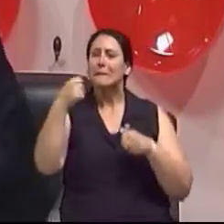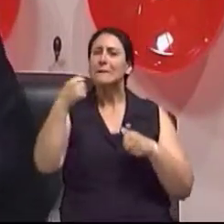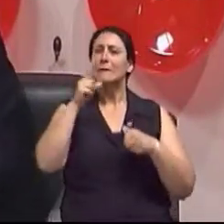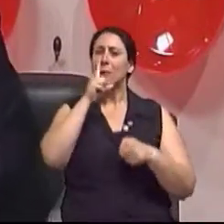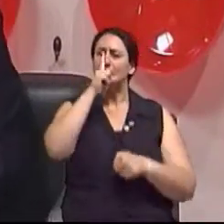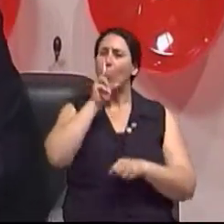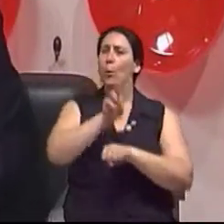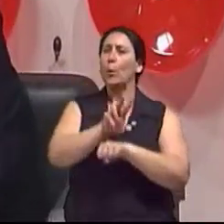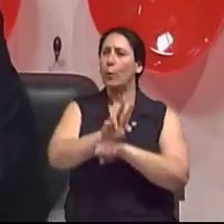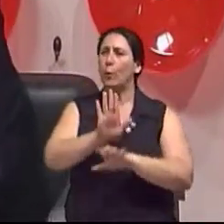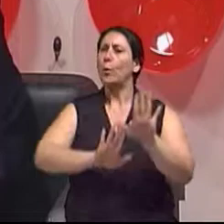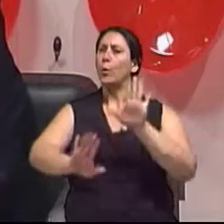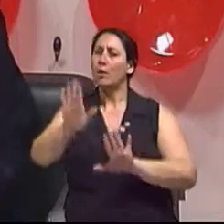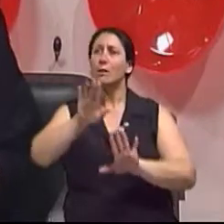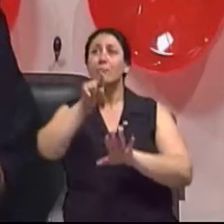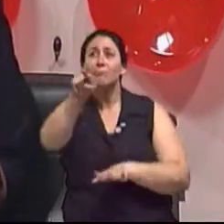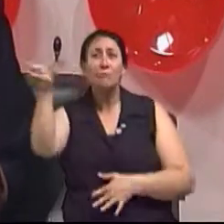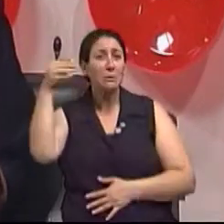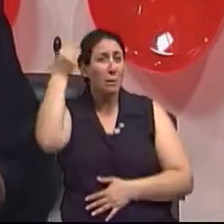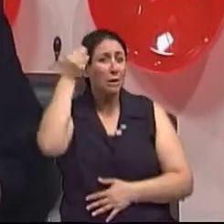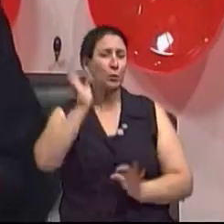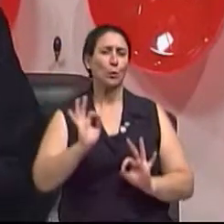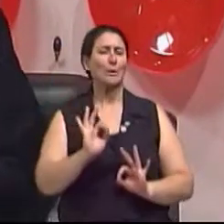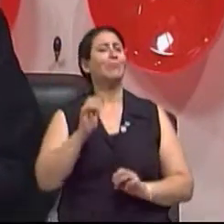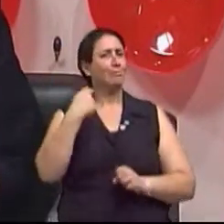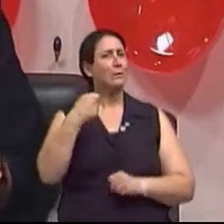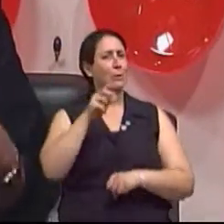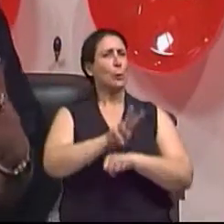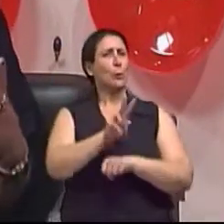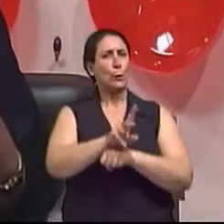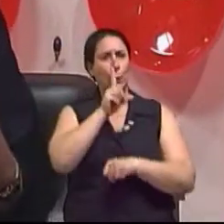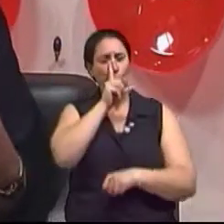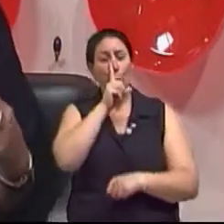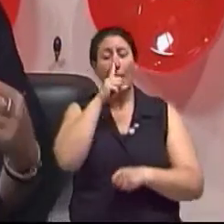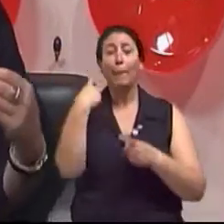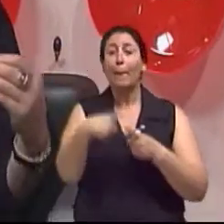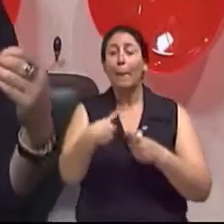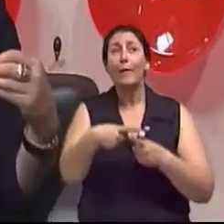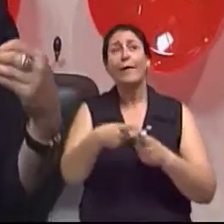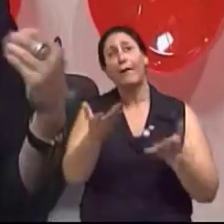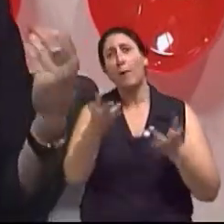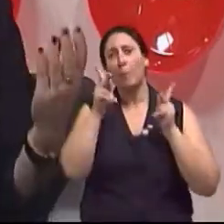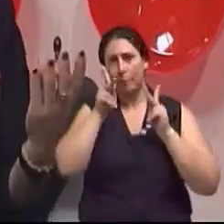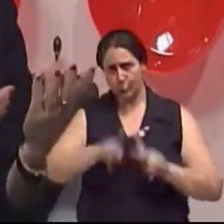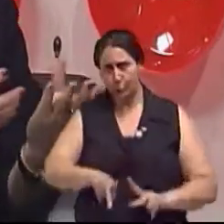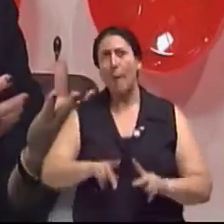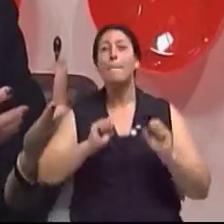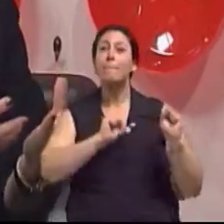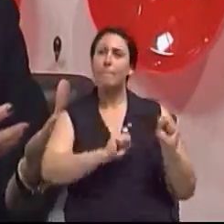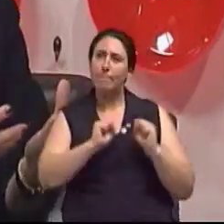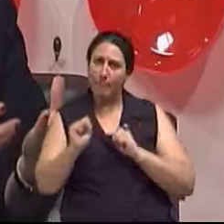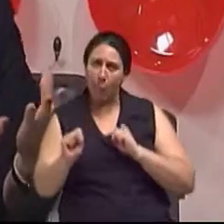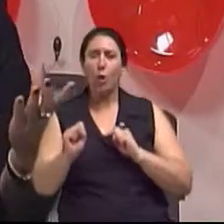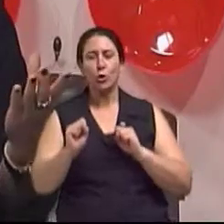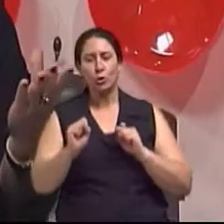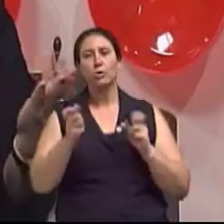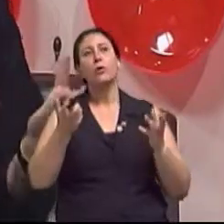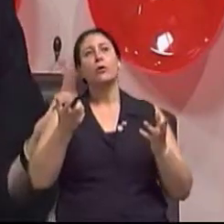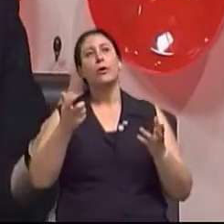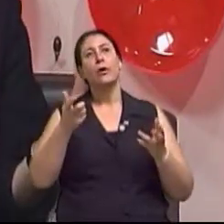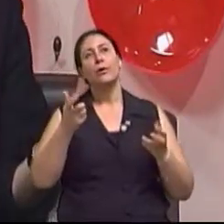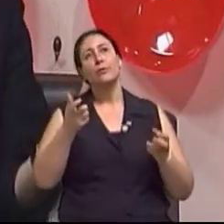por mãos não muito experientes. Tudo é experiência. Então, uma pessoa pode, ao se submeter a um tratamento